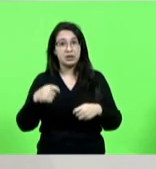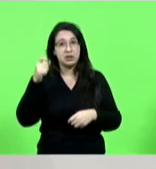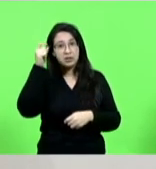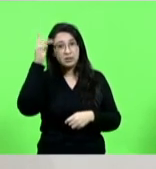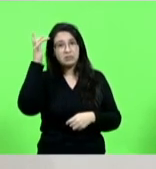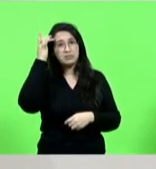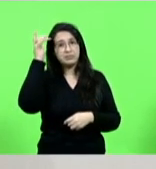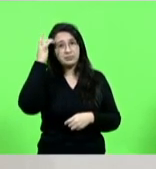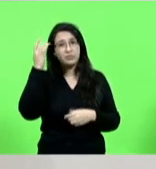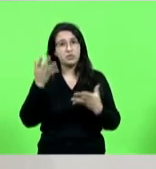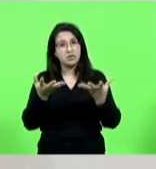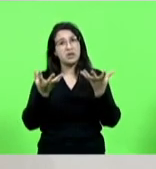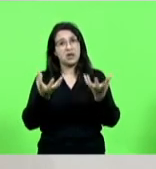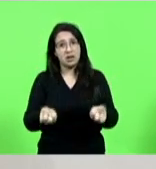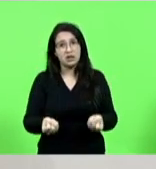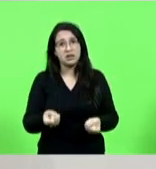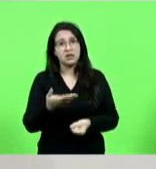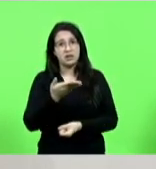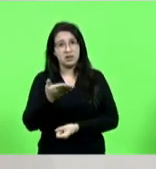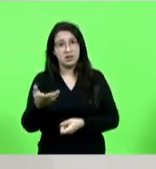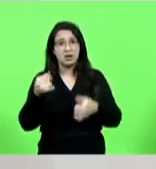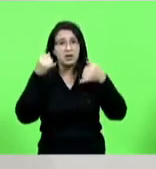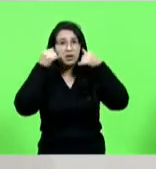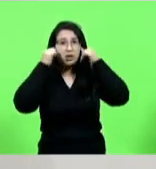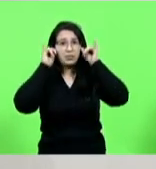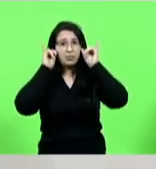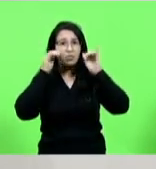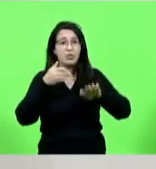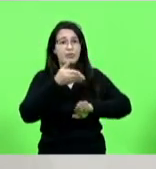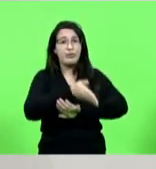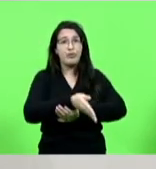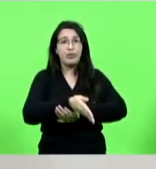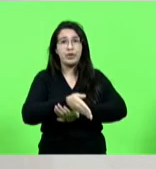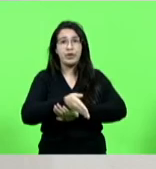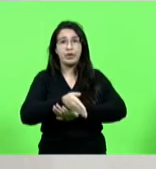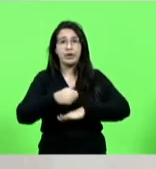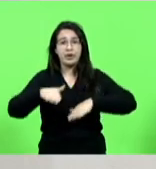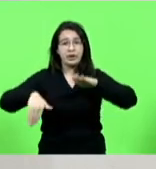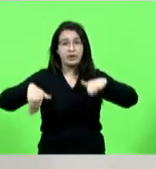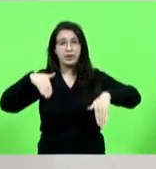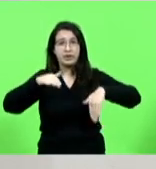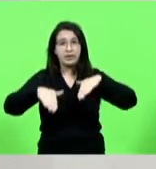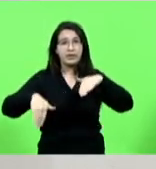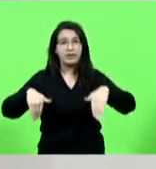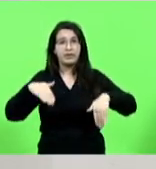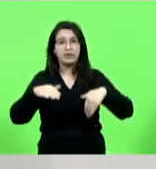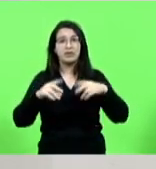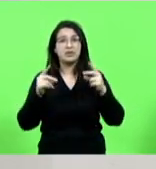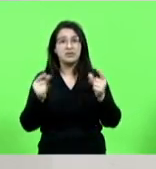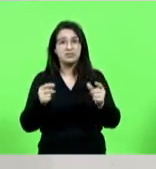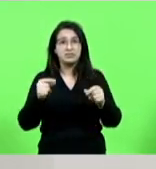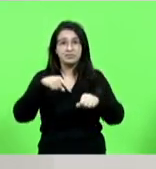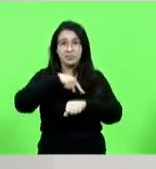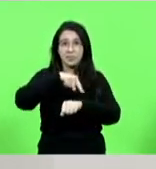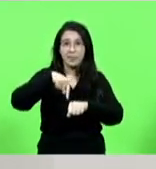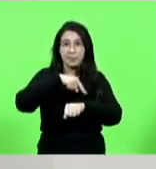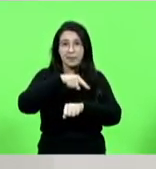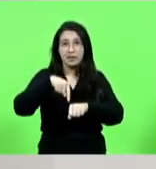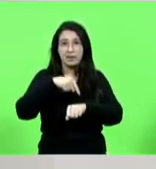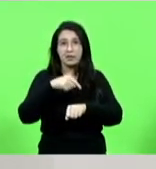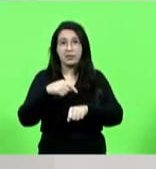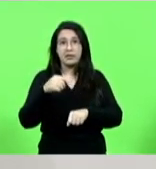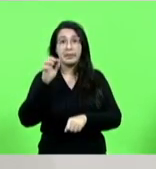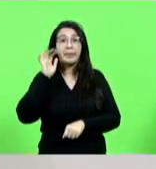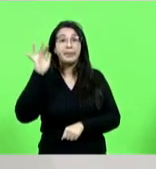o acontece o boi estava no mar nadando no mar um tempão imagina se ele cansa e